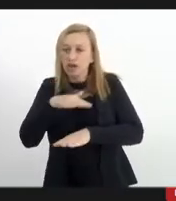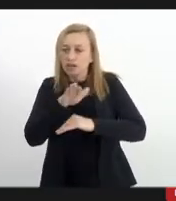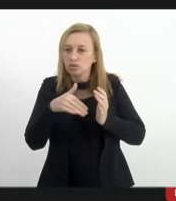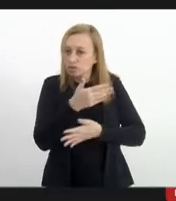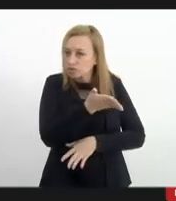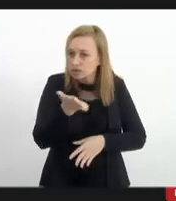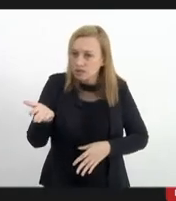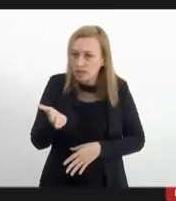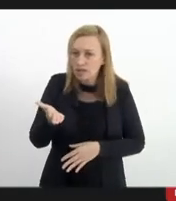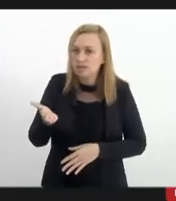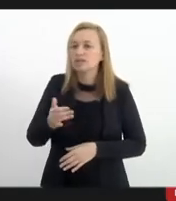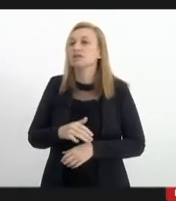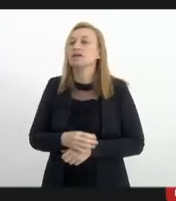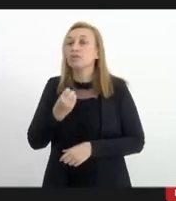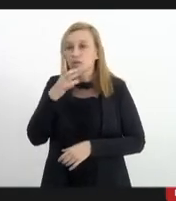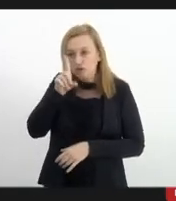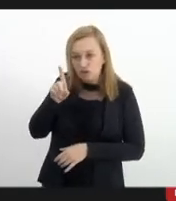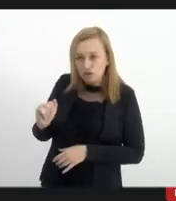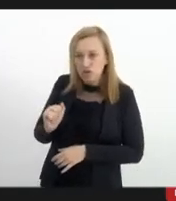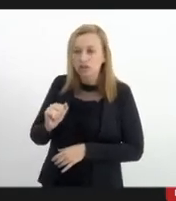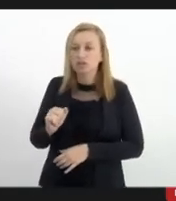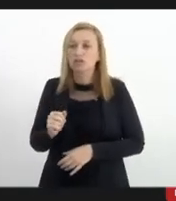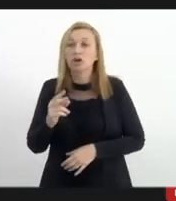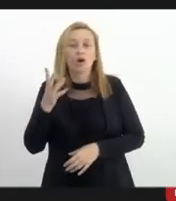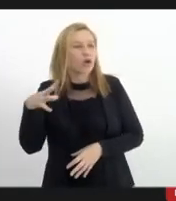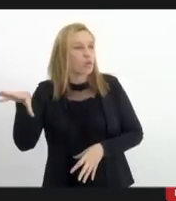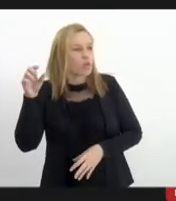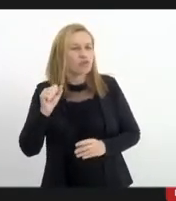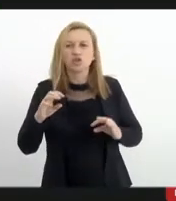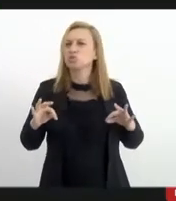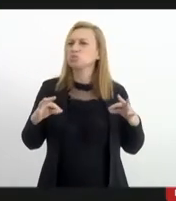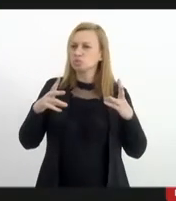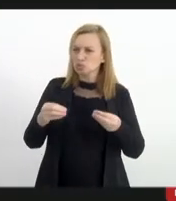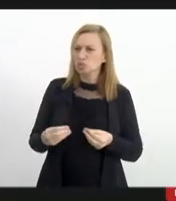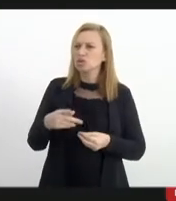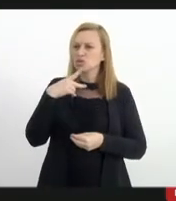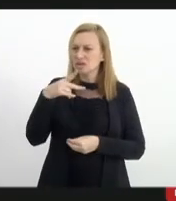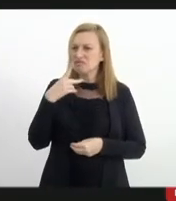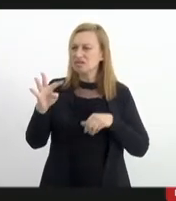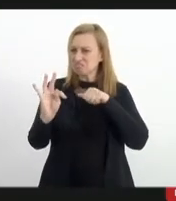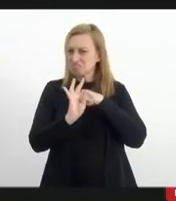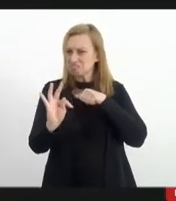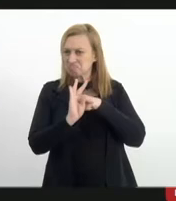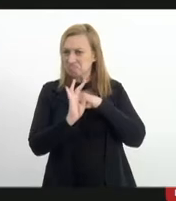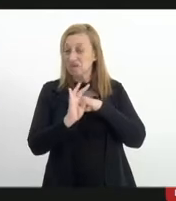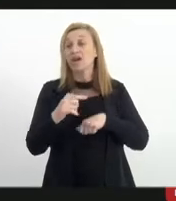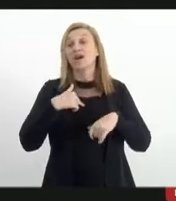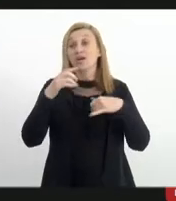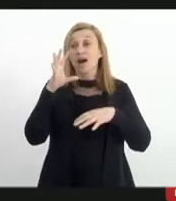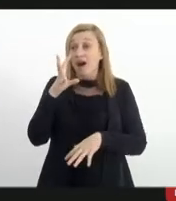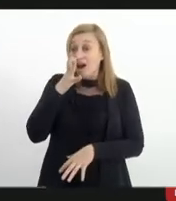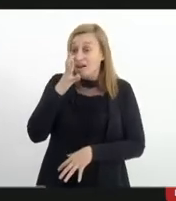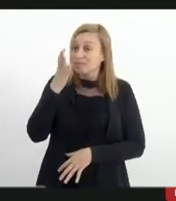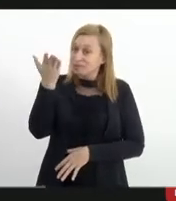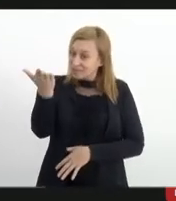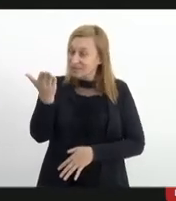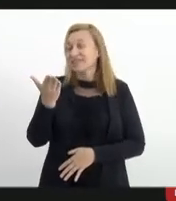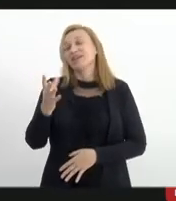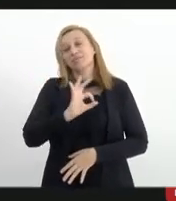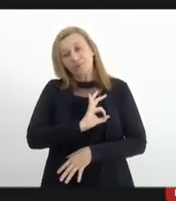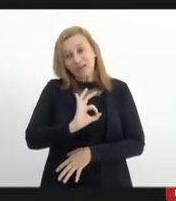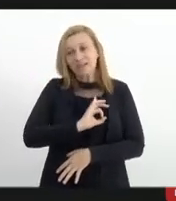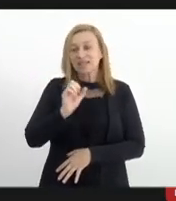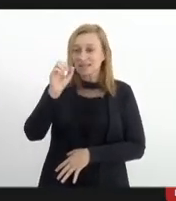prazer. Bom dia. Vou ver a sua explanação técnica aí, já... Sabe que eu sou um grande admirador do trabalho da Polícia Civil,